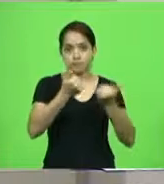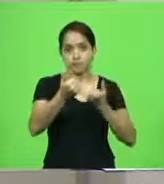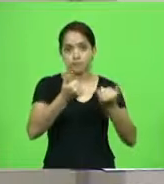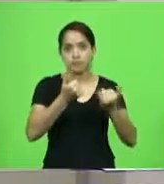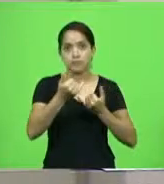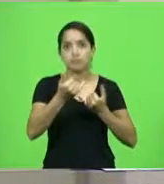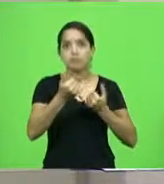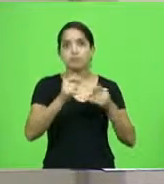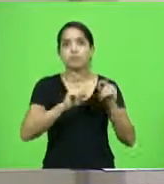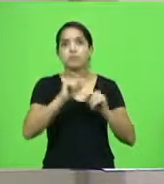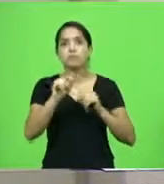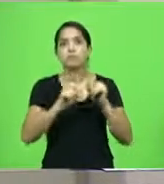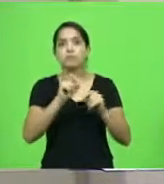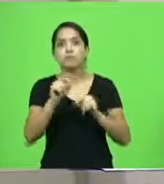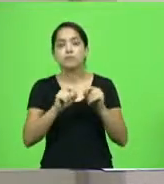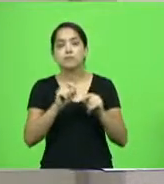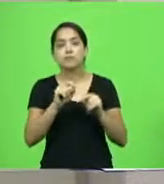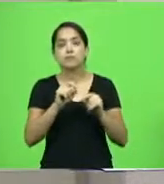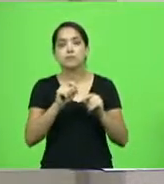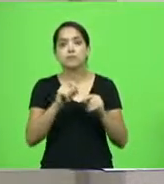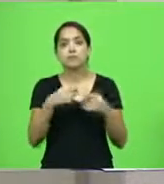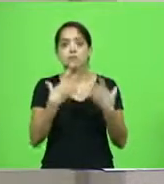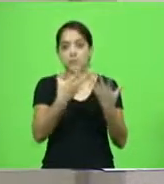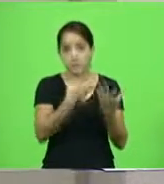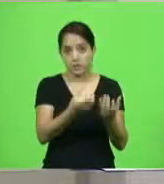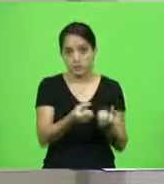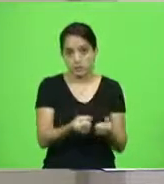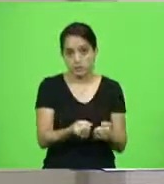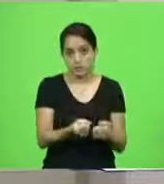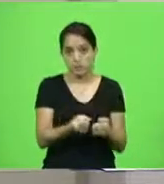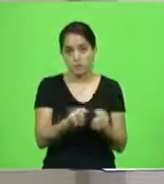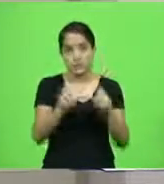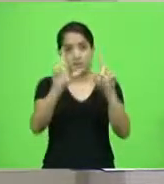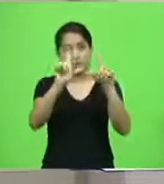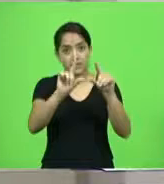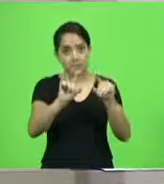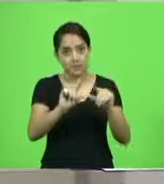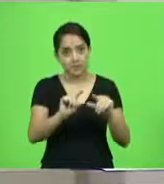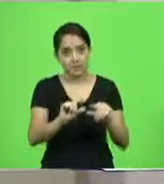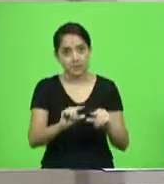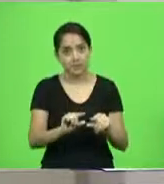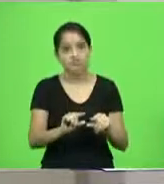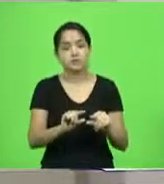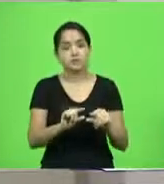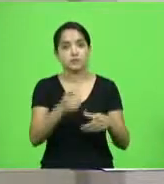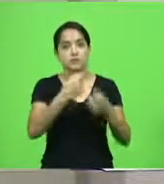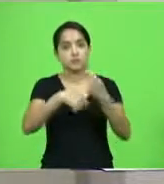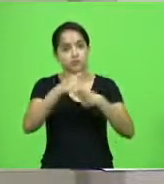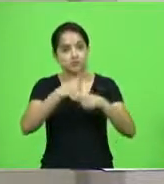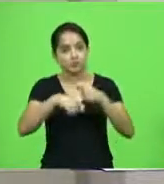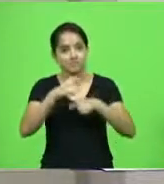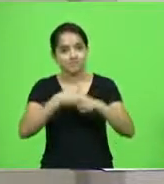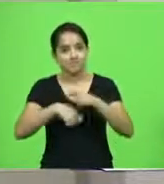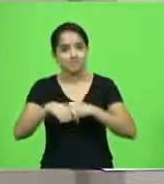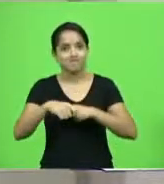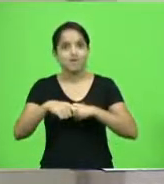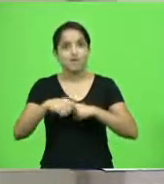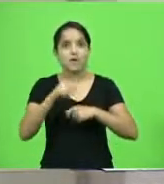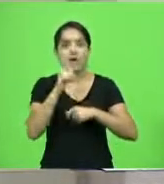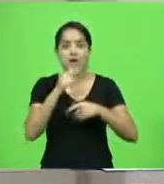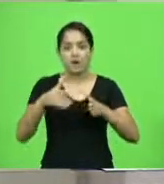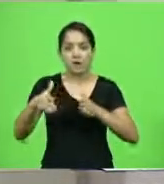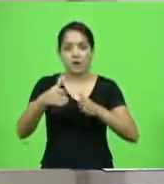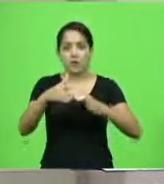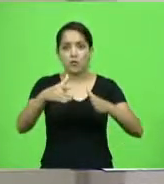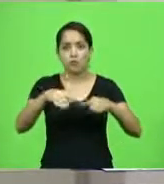compensatórias adotadas pela CASAM para minimizar o impacto econômico sofrido pelo rompimento da Lagoa de